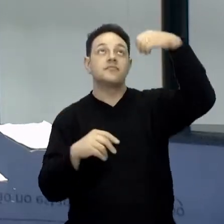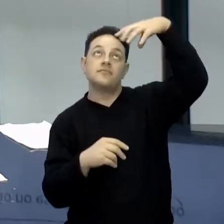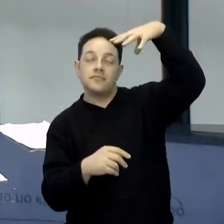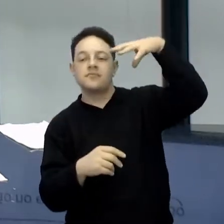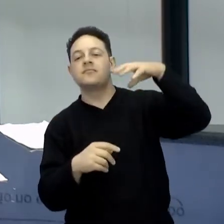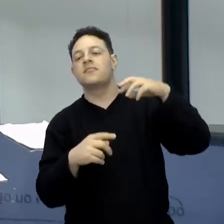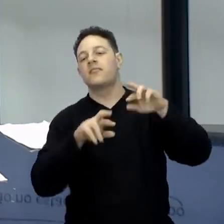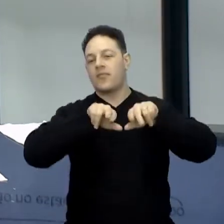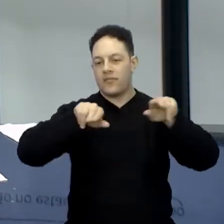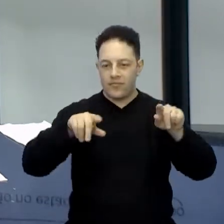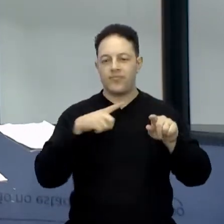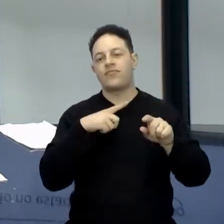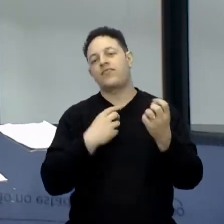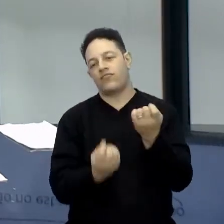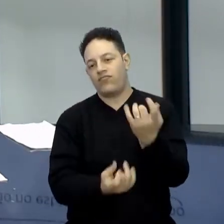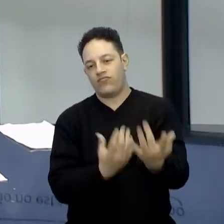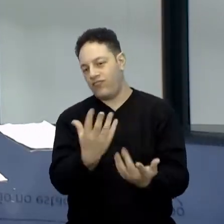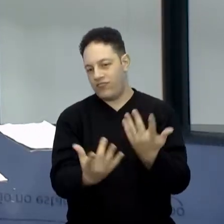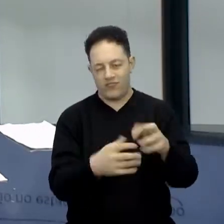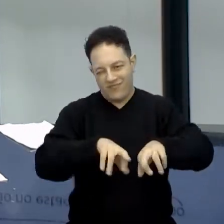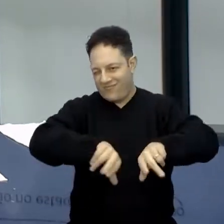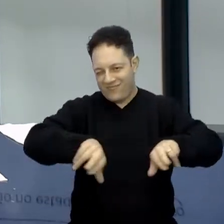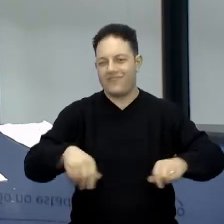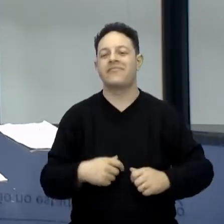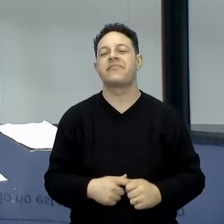incandescentes, o fogo e tudo mais.